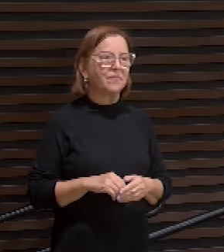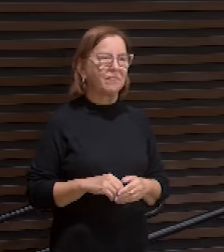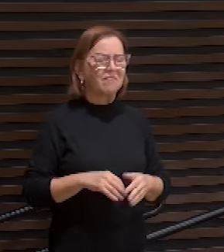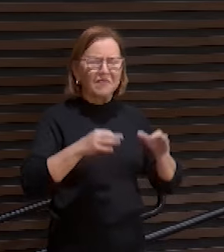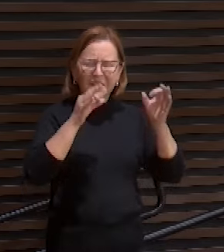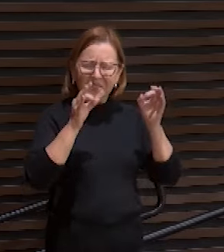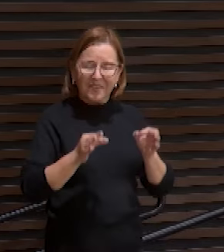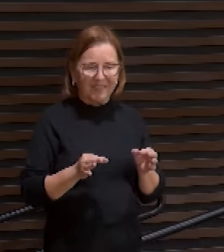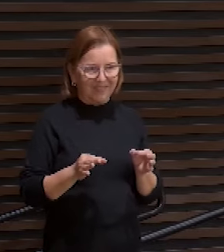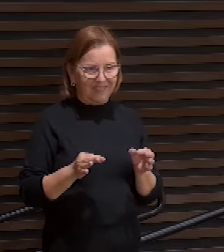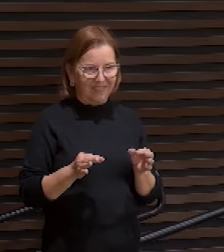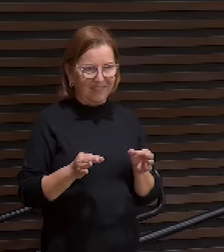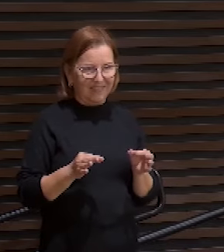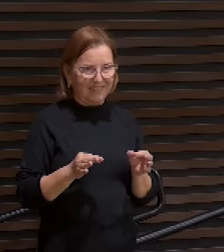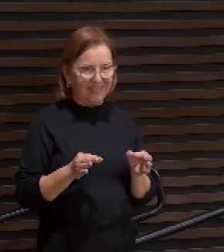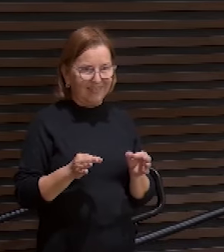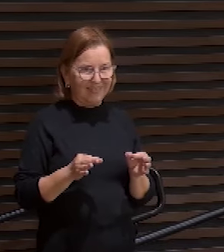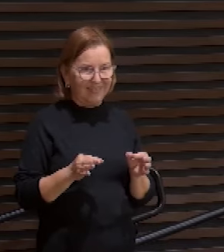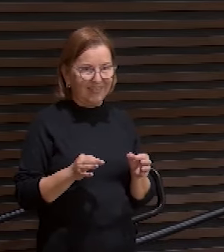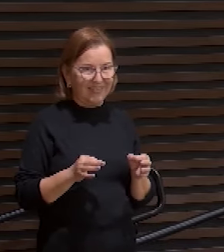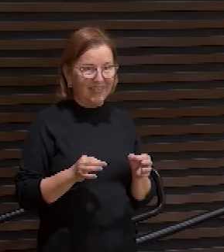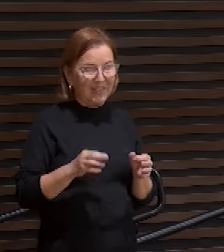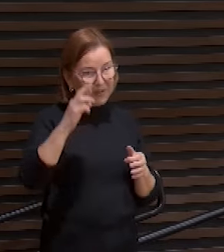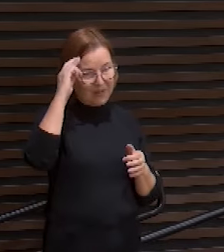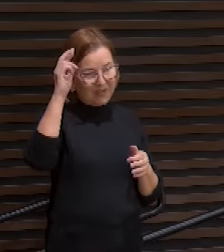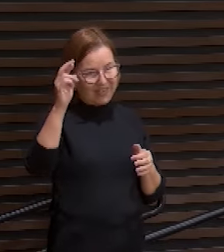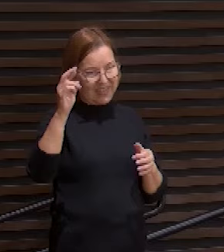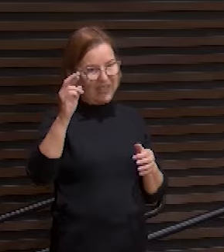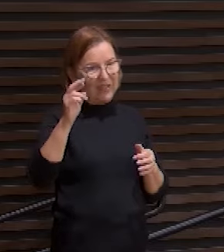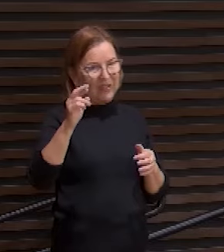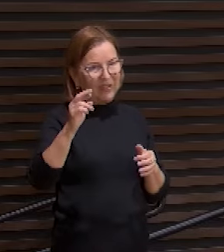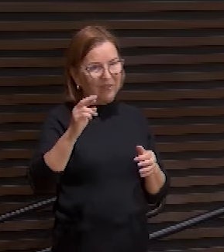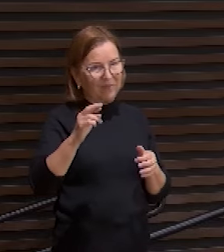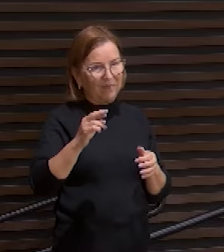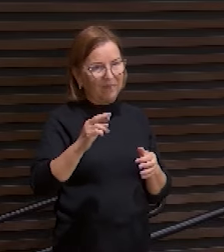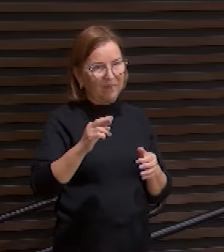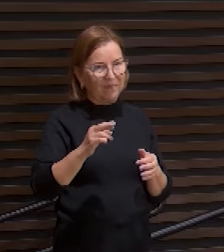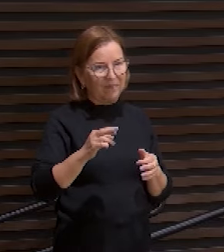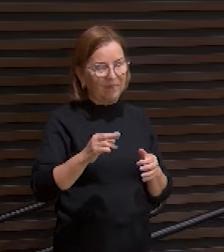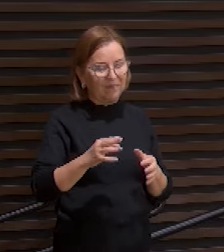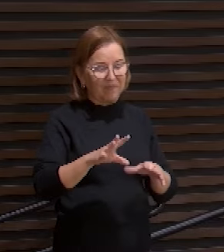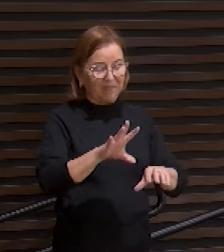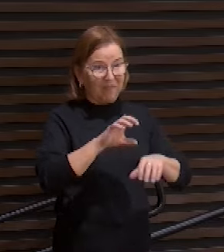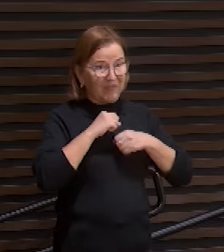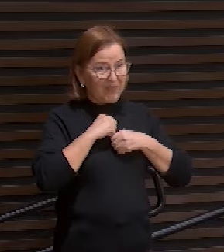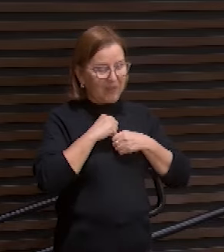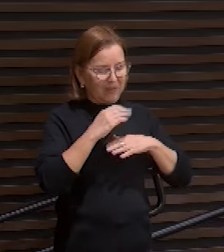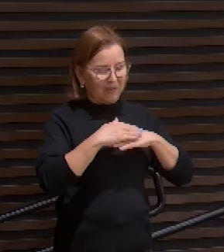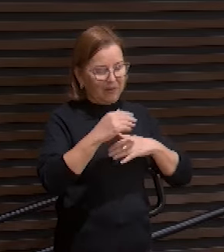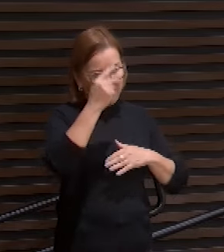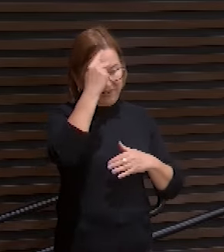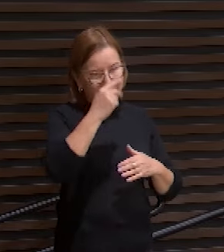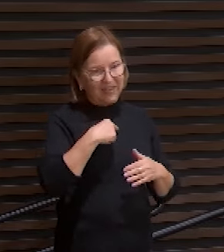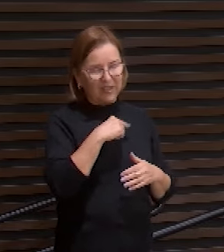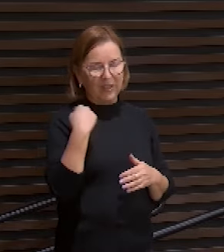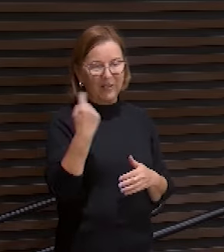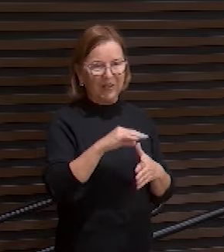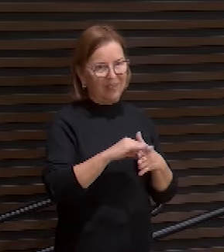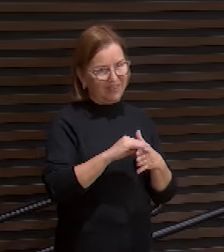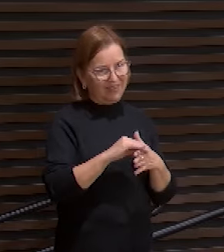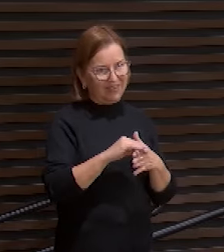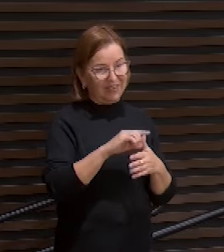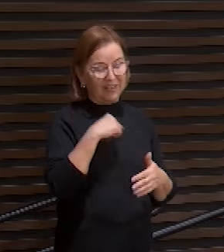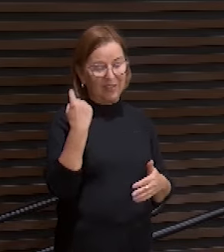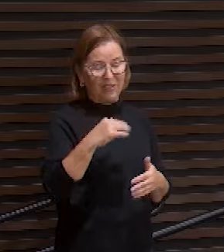certamente ele tomou sobre si as nossas enfermidades e as nossas dores levou